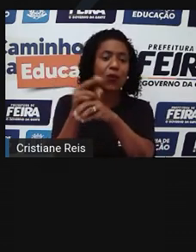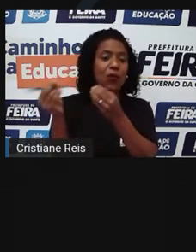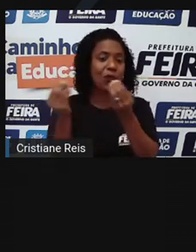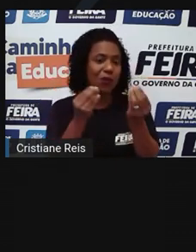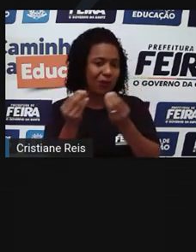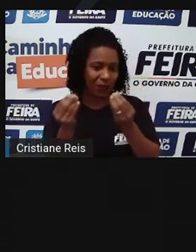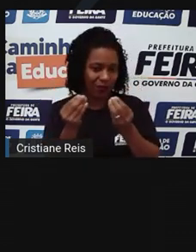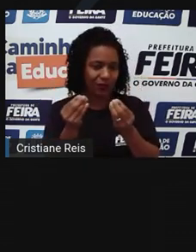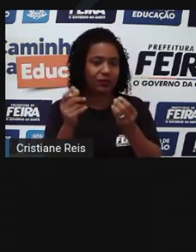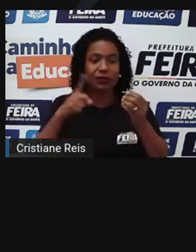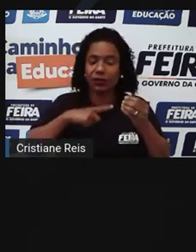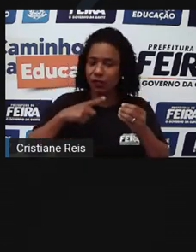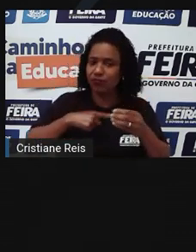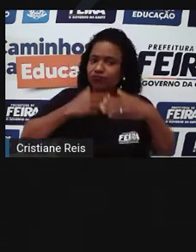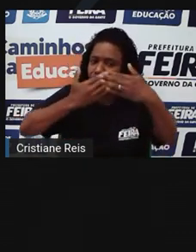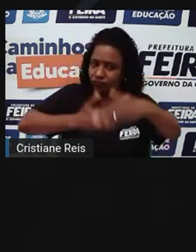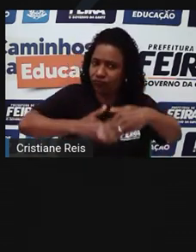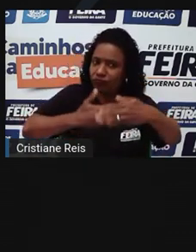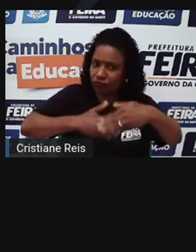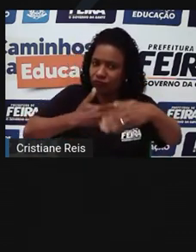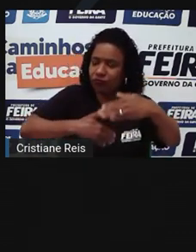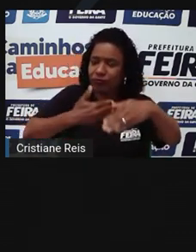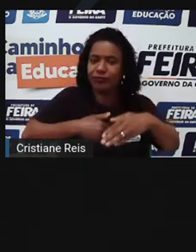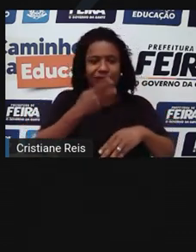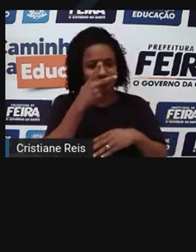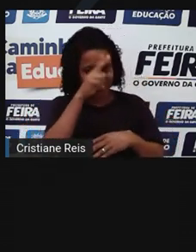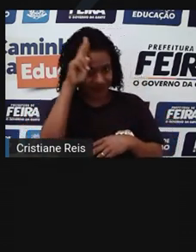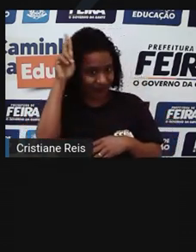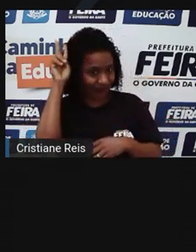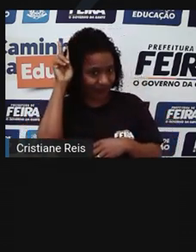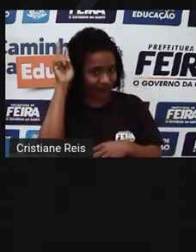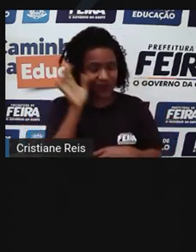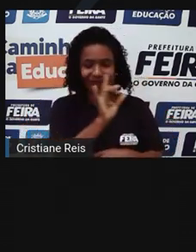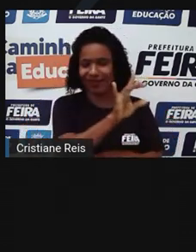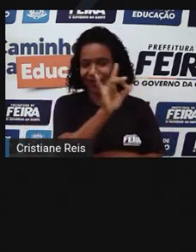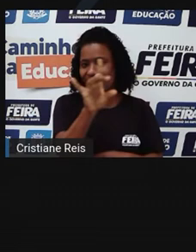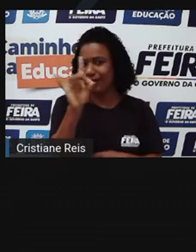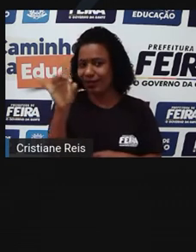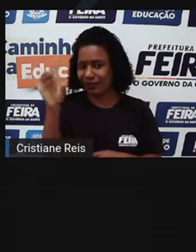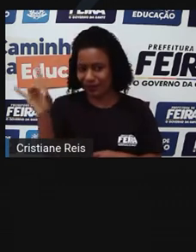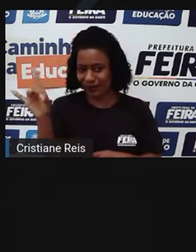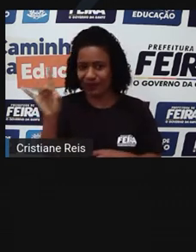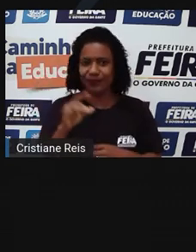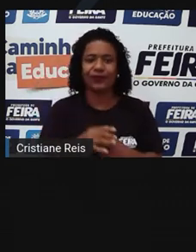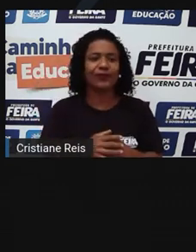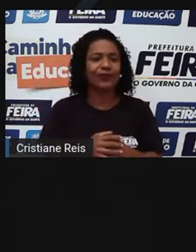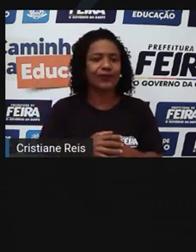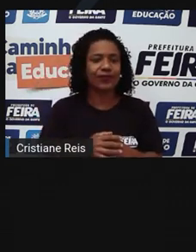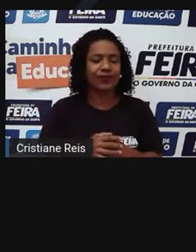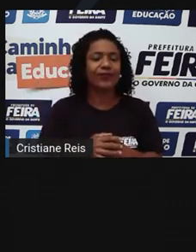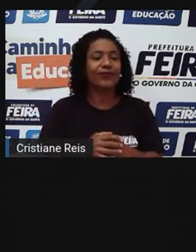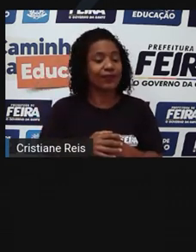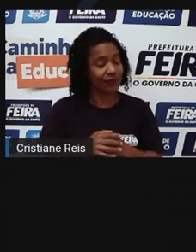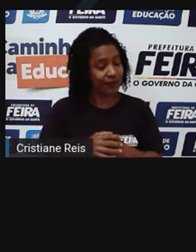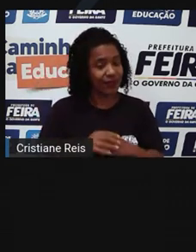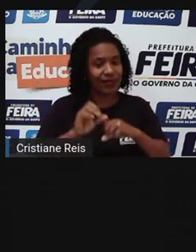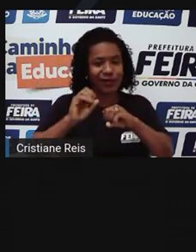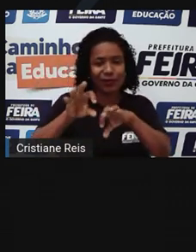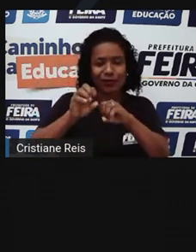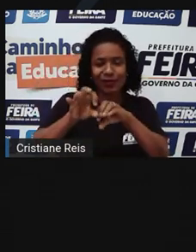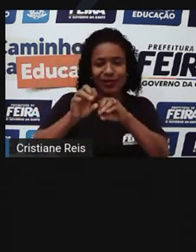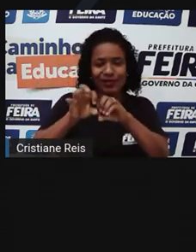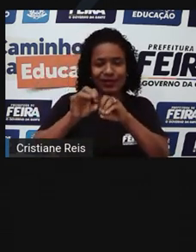realizado de modo peculiar à casa e instituição de ensino. 9. modalidade de educação